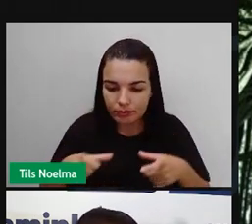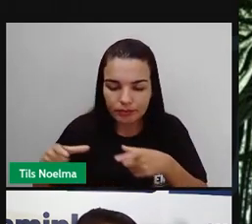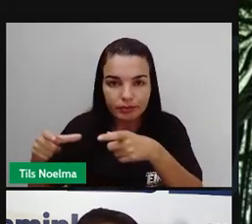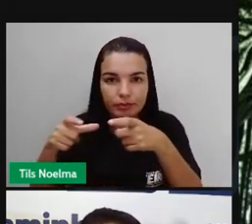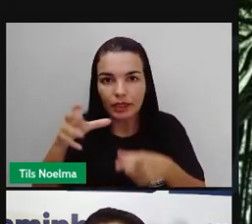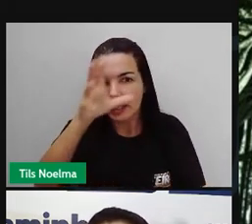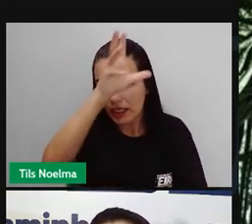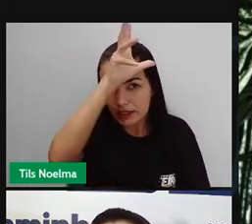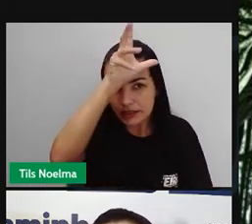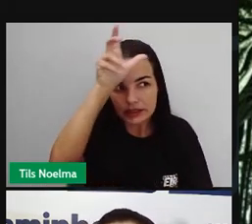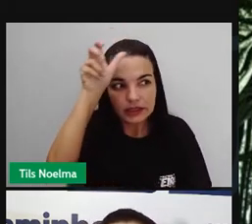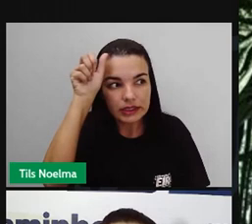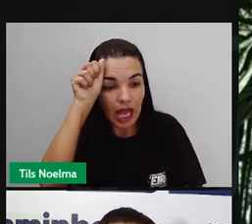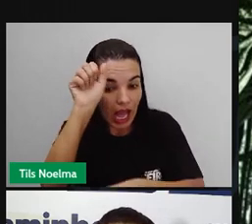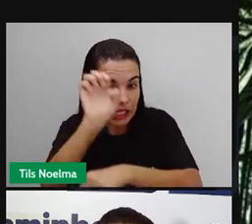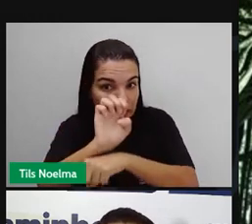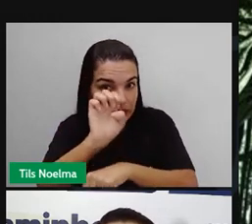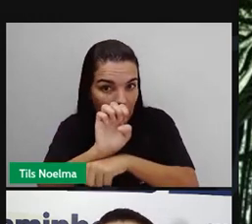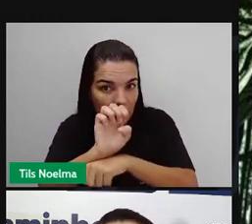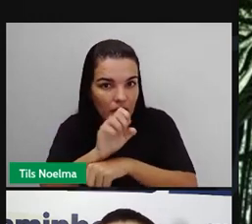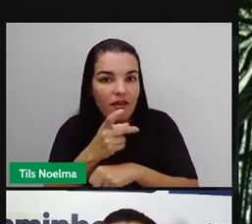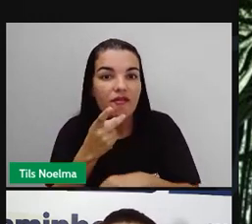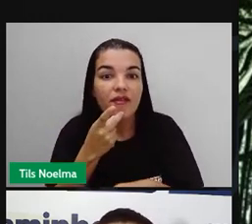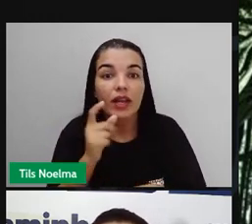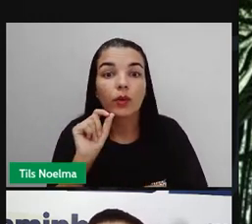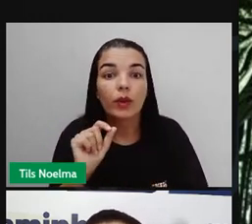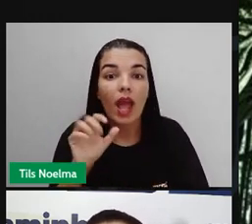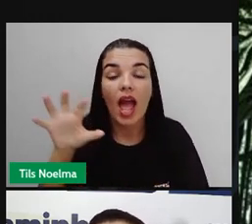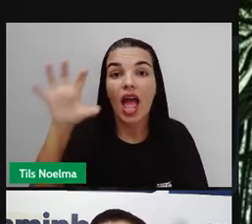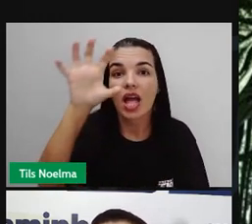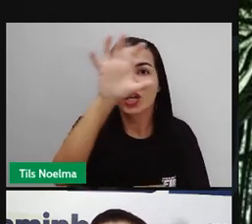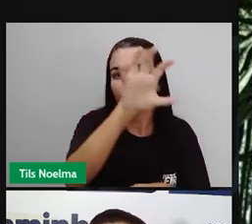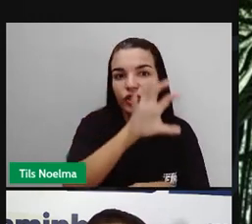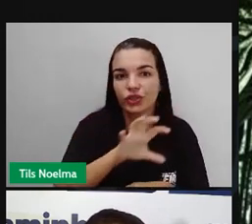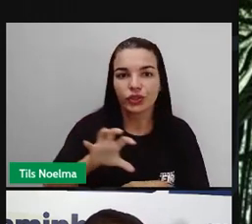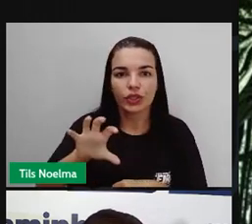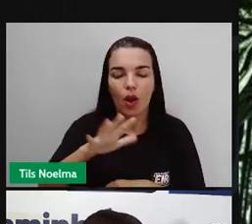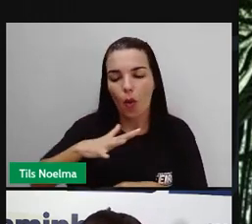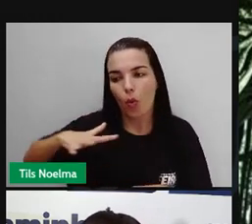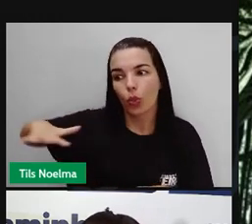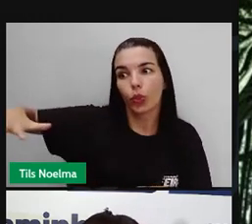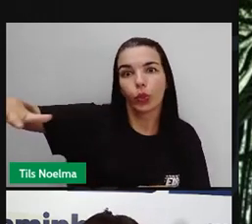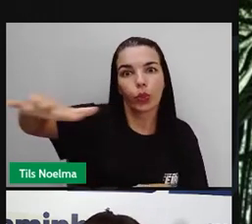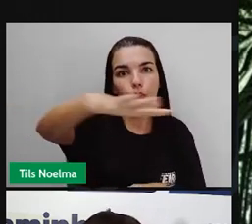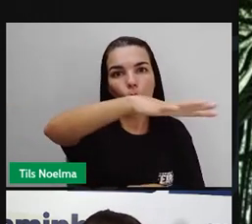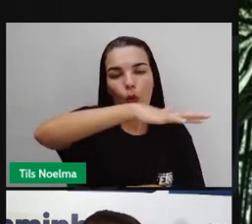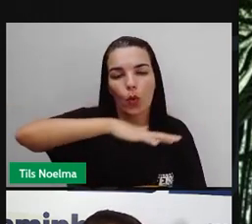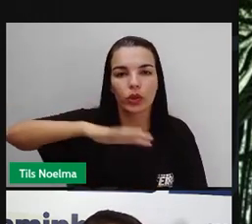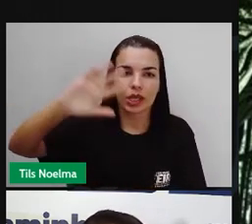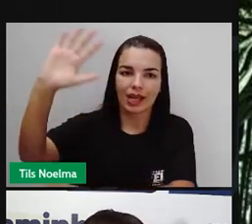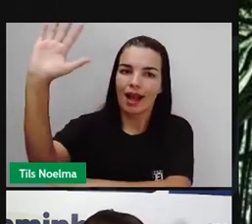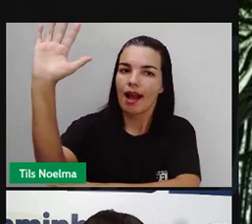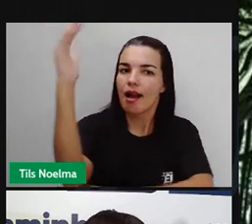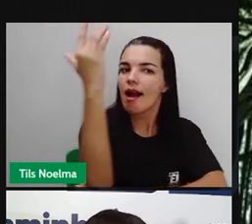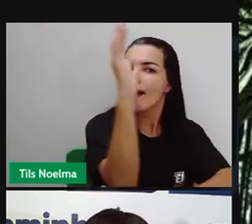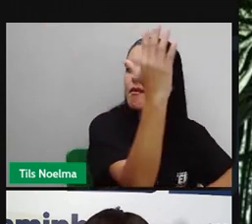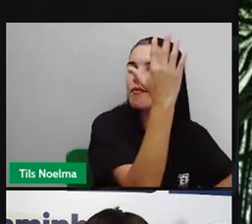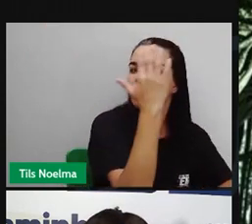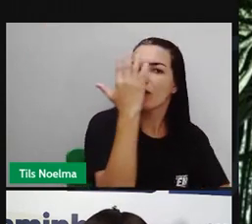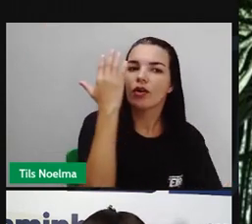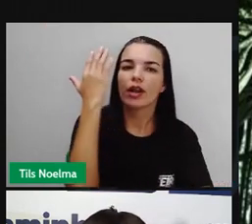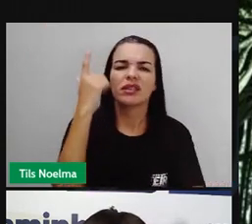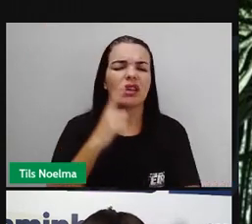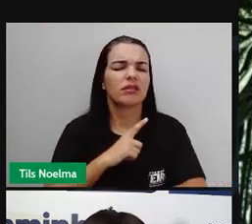A gente está falando sobre a Amazônia, que é a região ali onde se encontra a floresta Amazônia, que vão